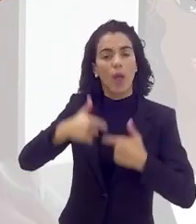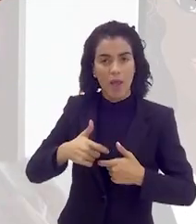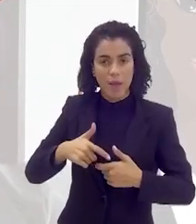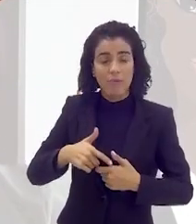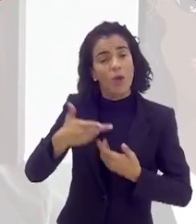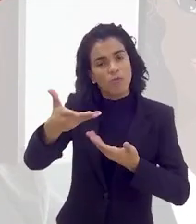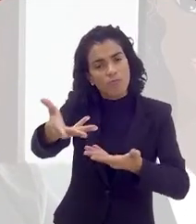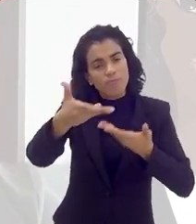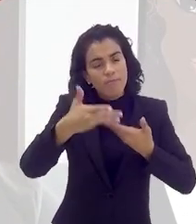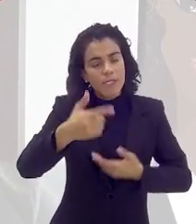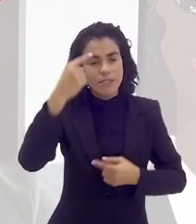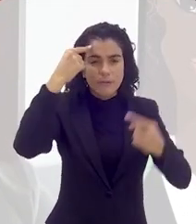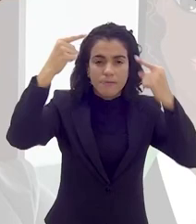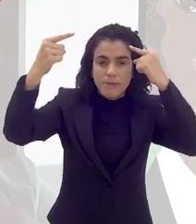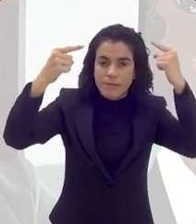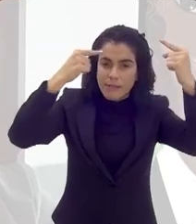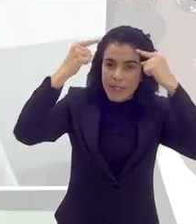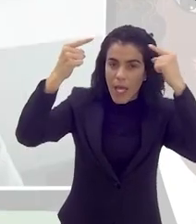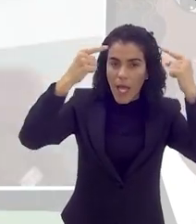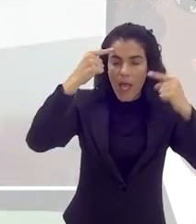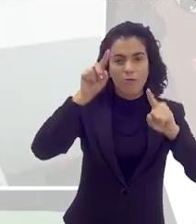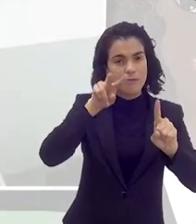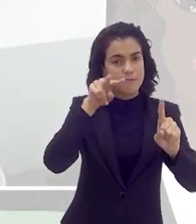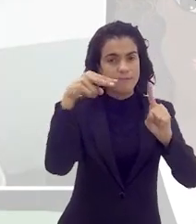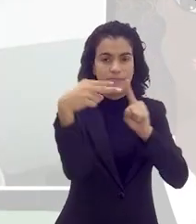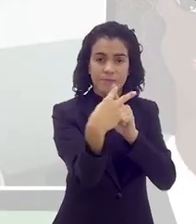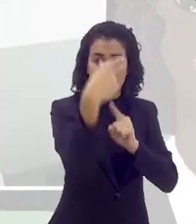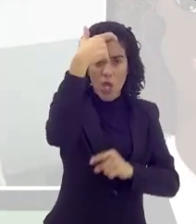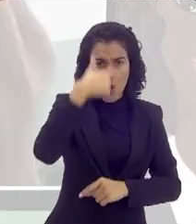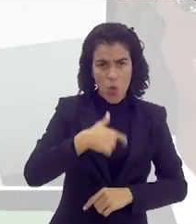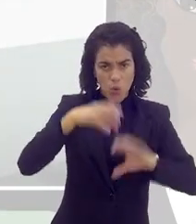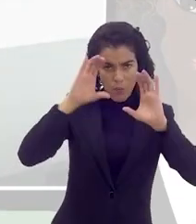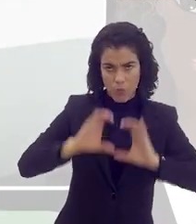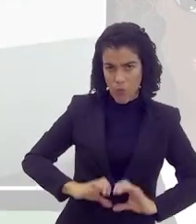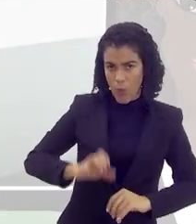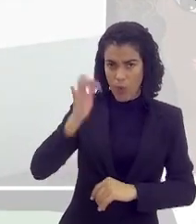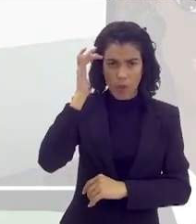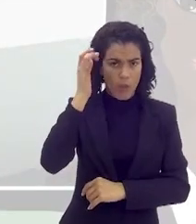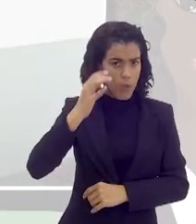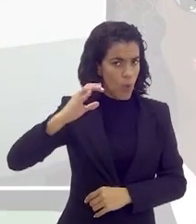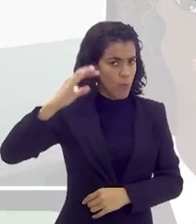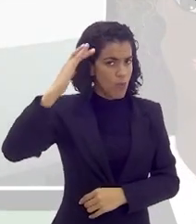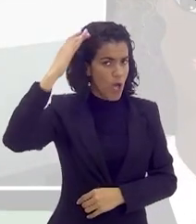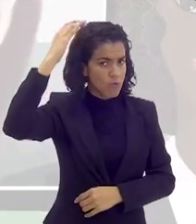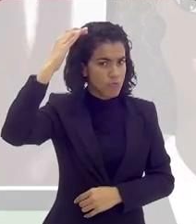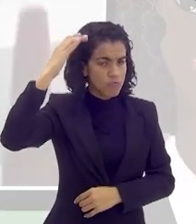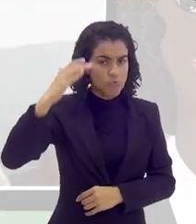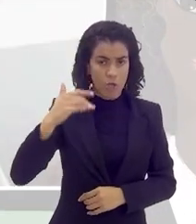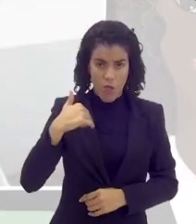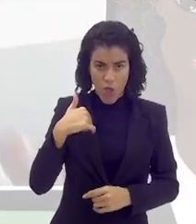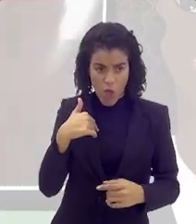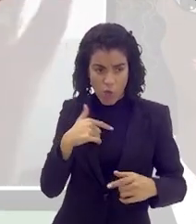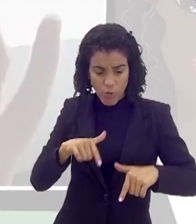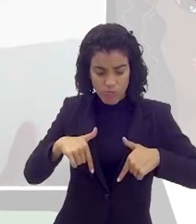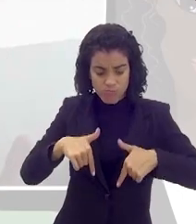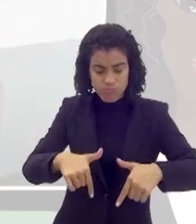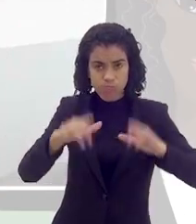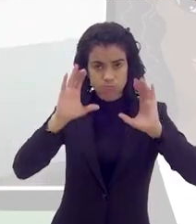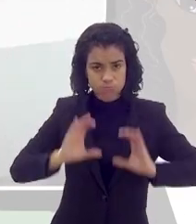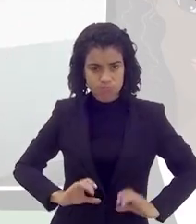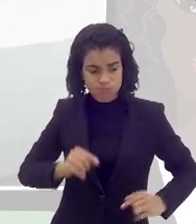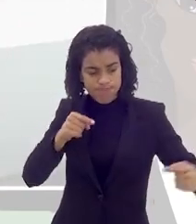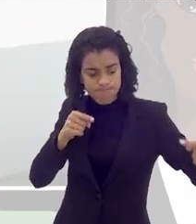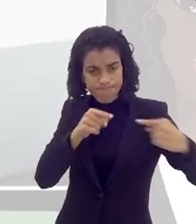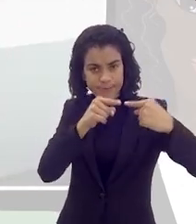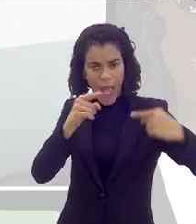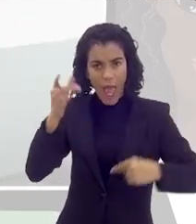Então, o meu convite é para a gente pensar sempre com essa ótica. Eu estou me comportando como um adulto? Eu estou fazendo algo que é compatível